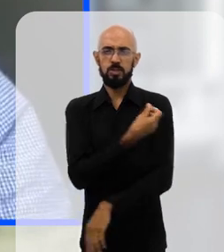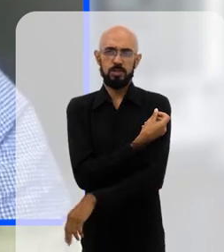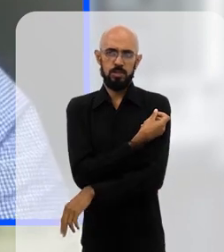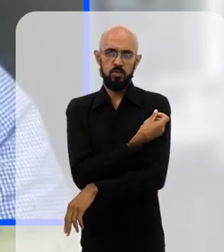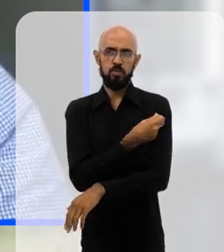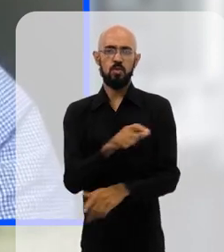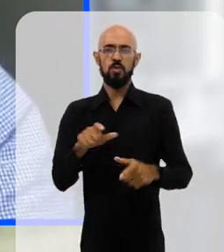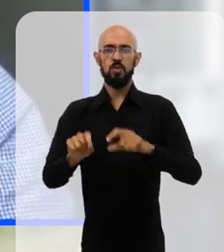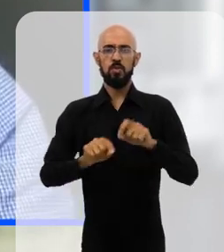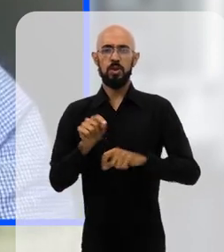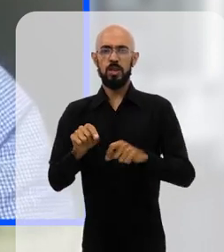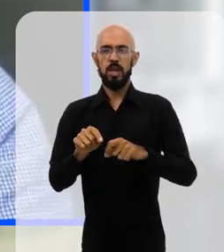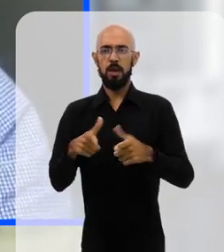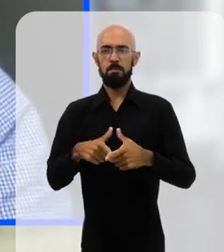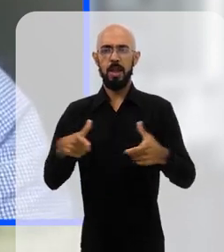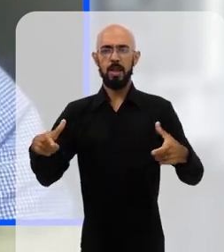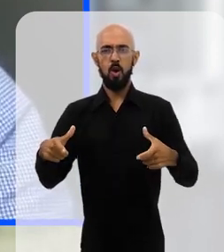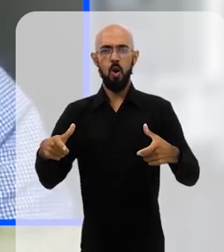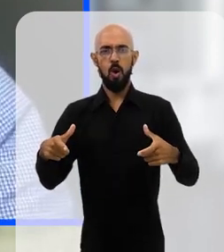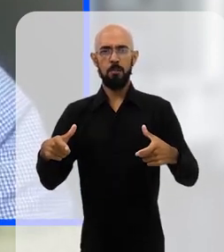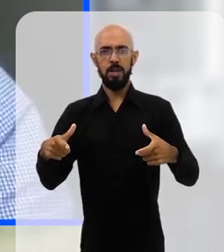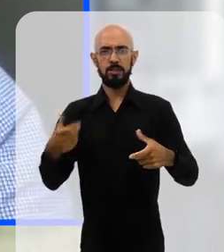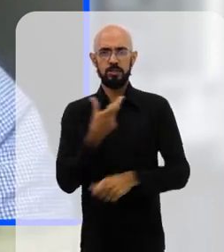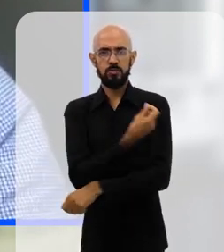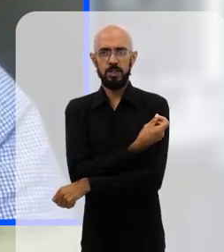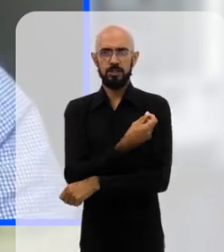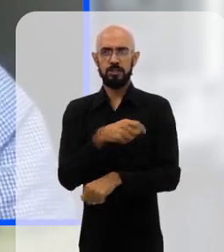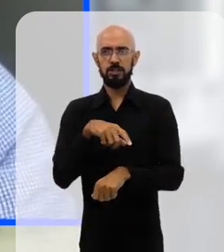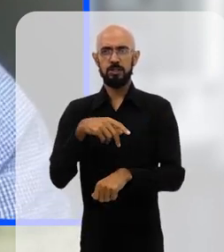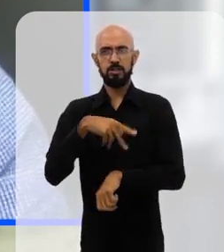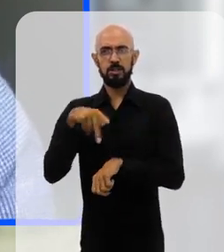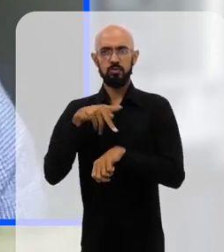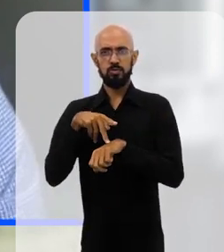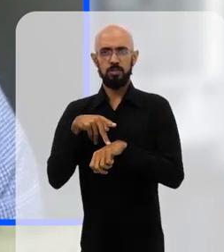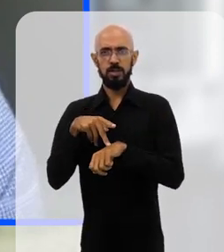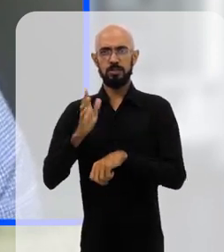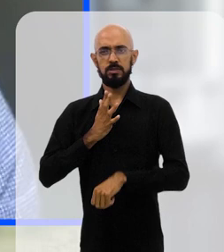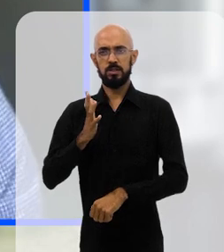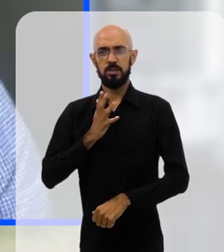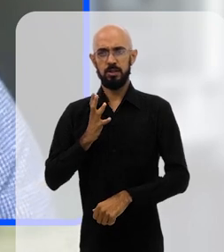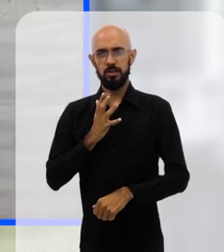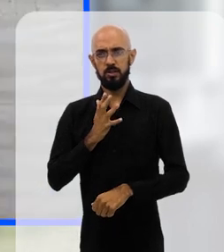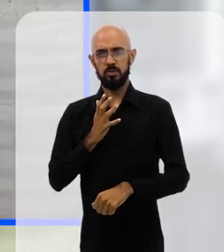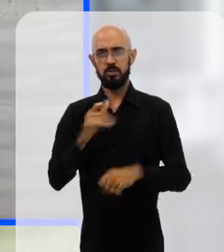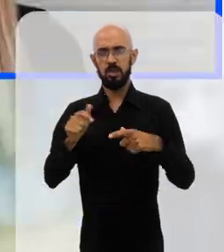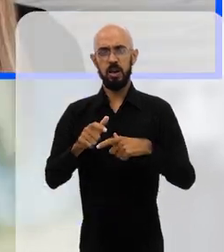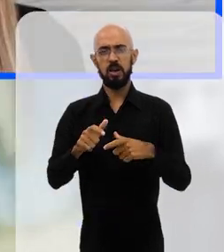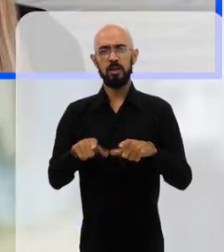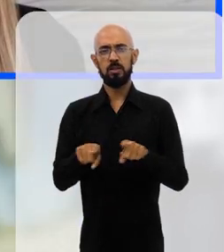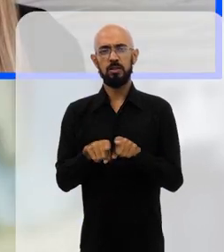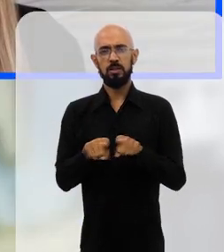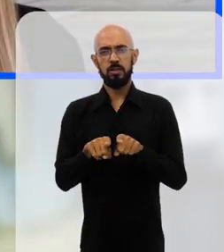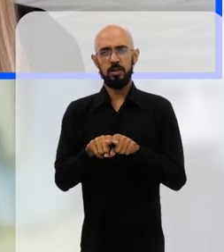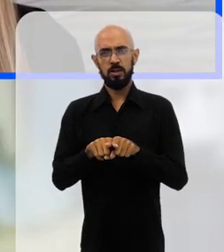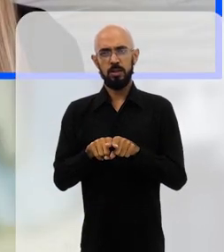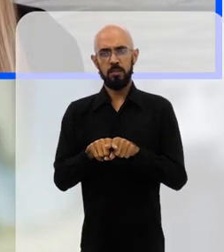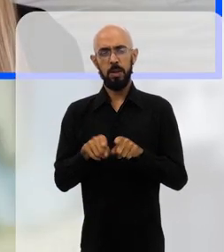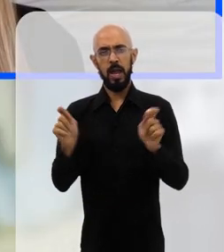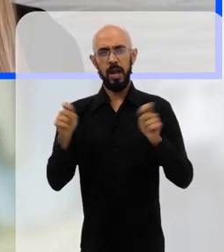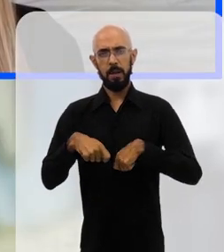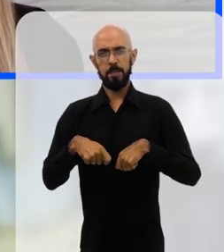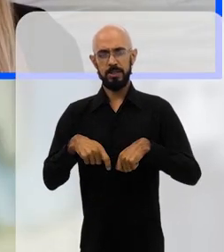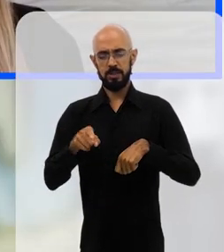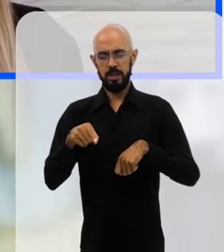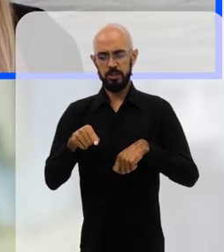então grande parte das vacinas do mundo estão concentradas nos países ricos e grande parte dos